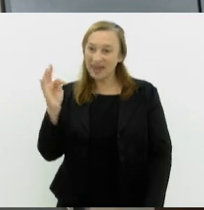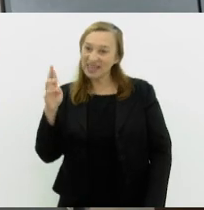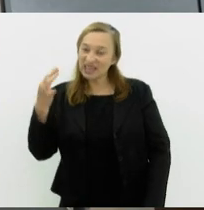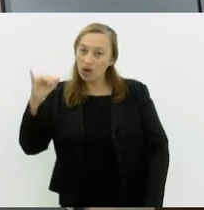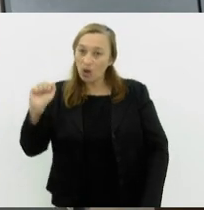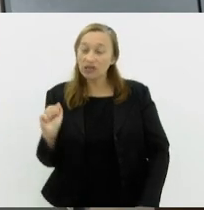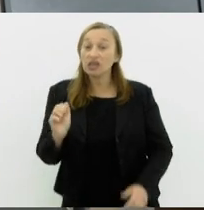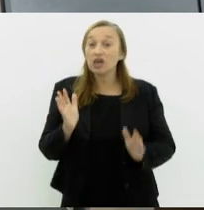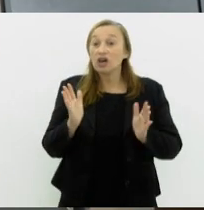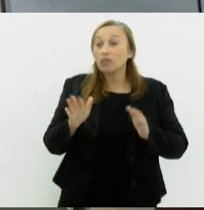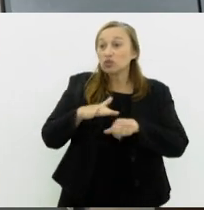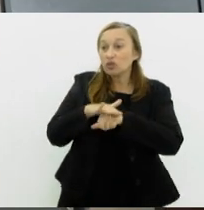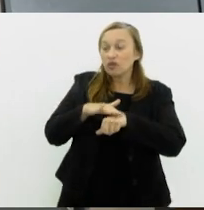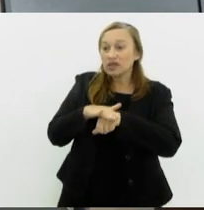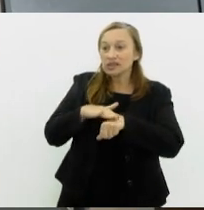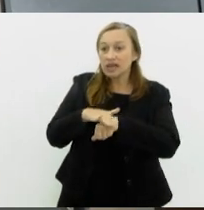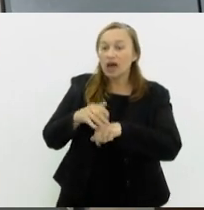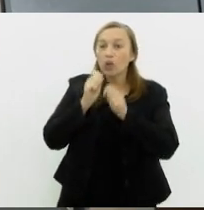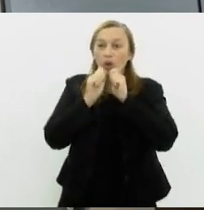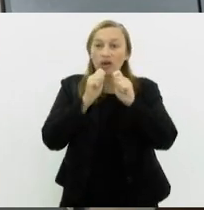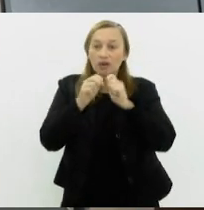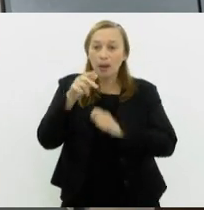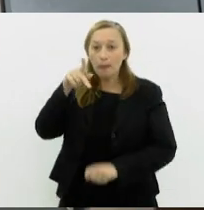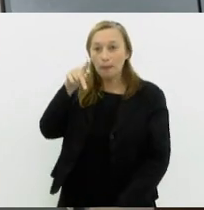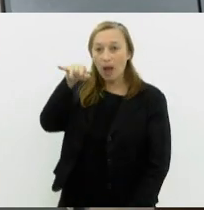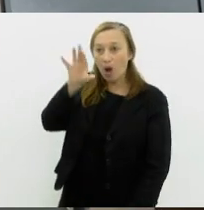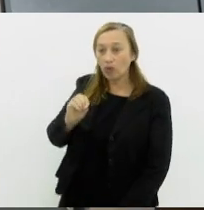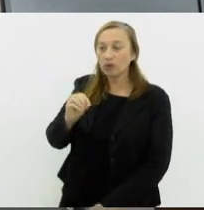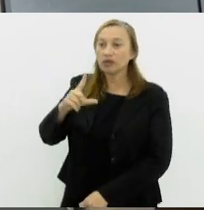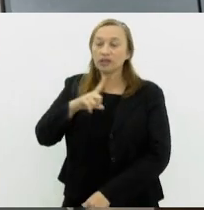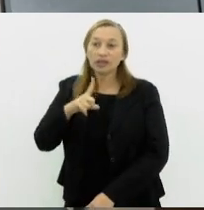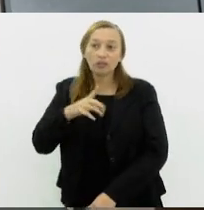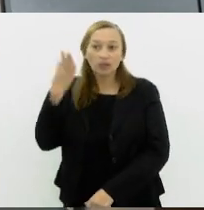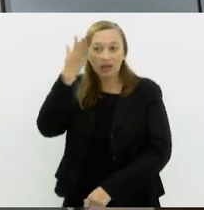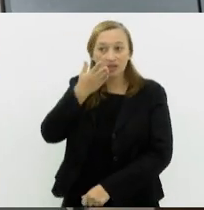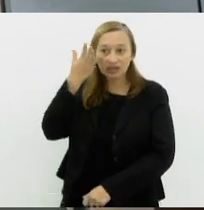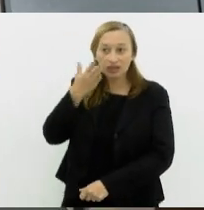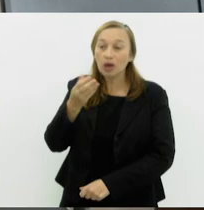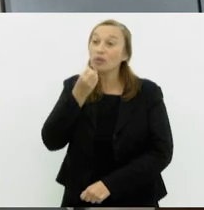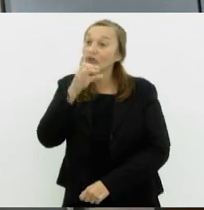Paulo Vitor Viviani, que está com uma das palestrantes. Bom dia, Paulo Vitor.